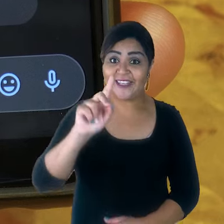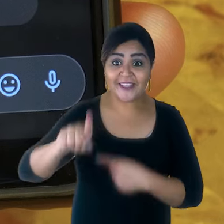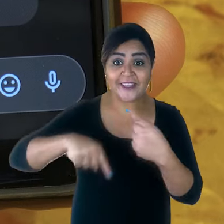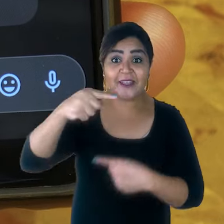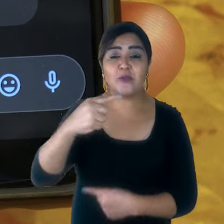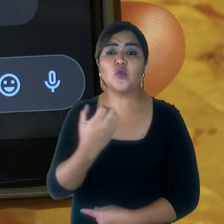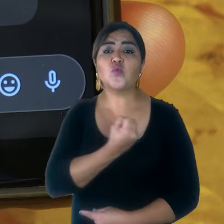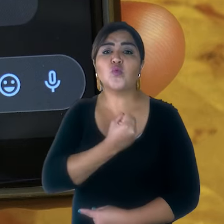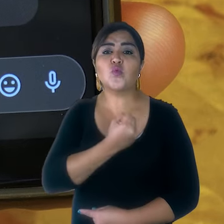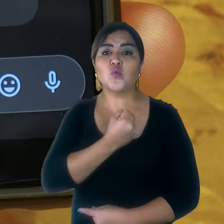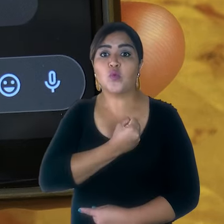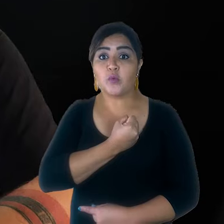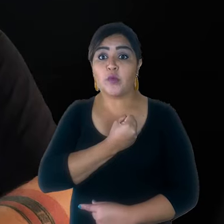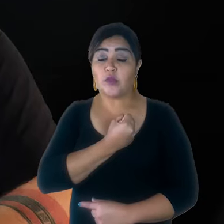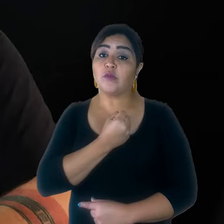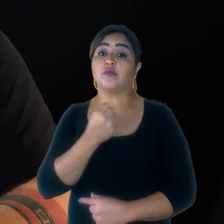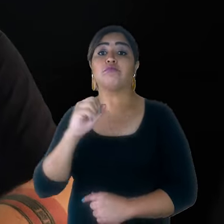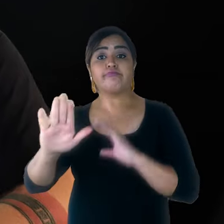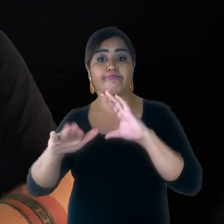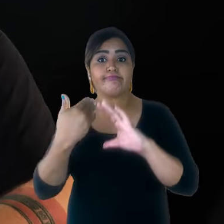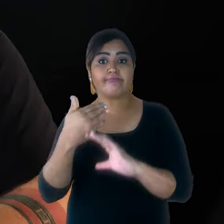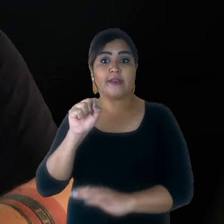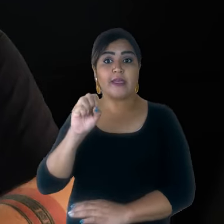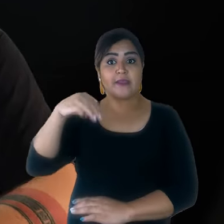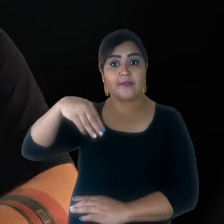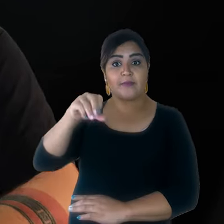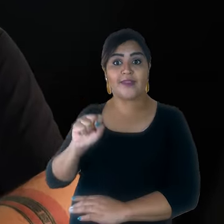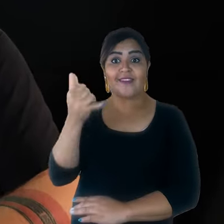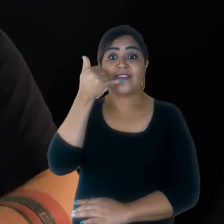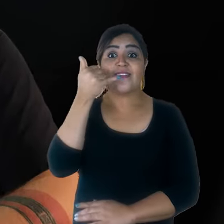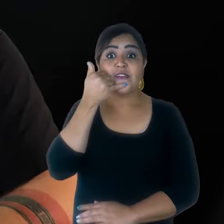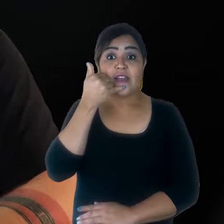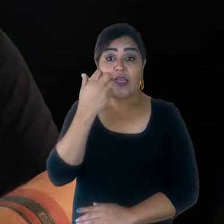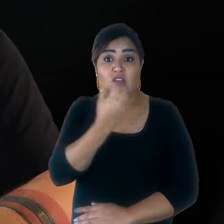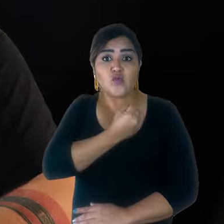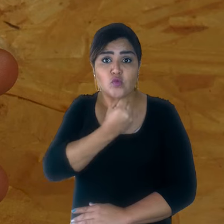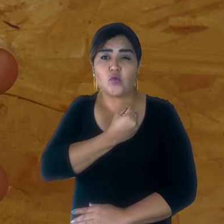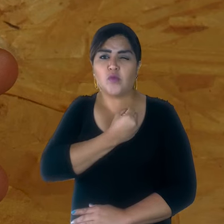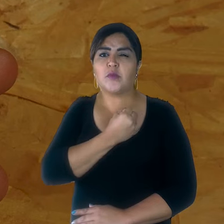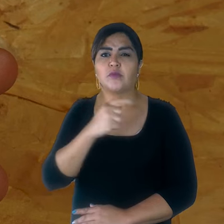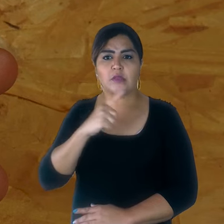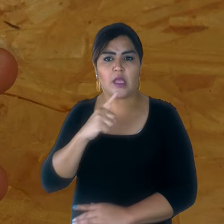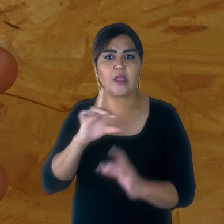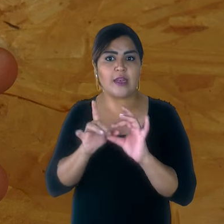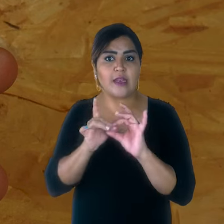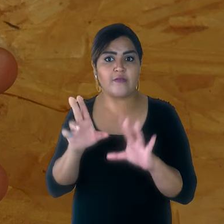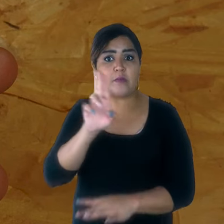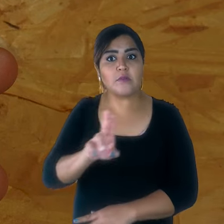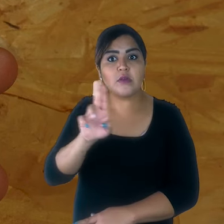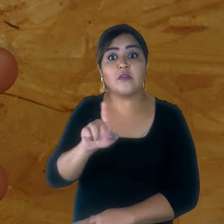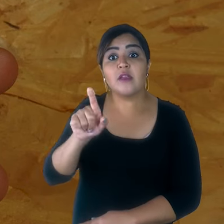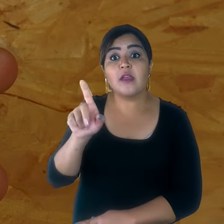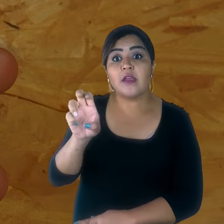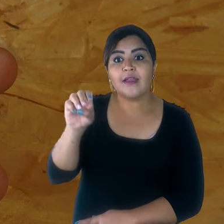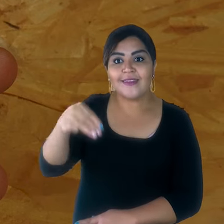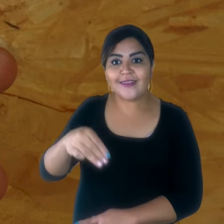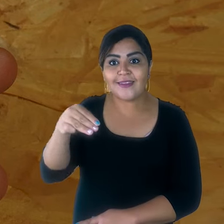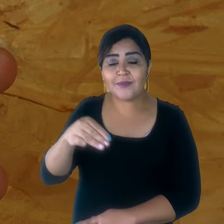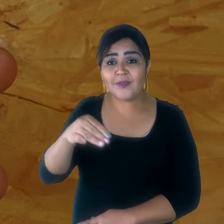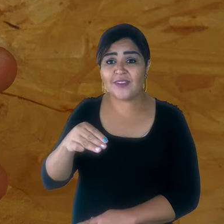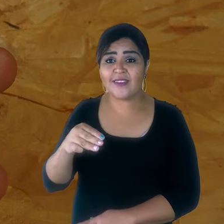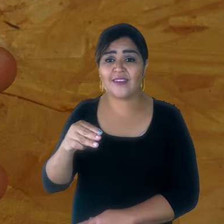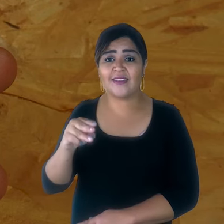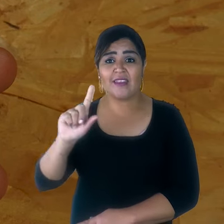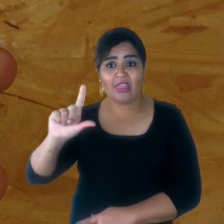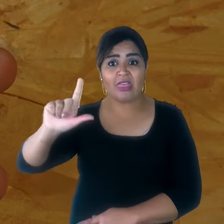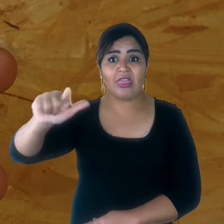ativo por 15 minutos. Caso você não use a tempo ou não receba o código, é só solicitar um novo envio tocando